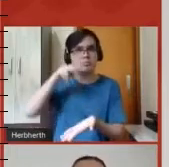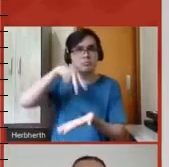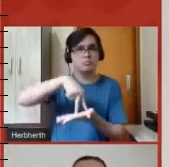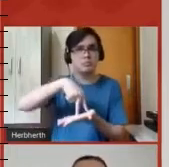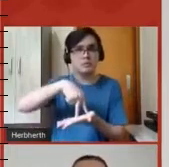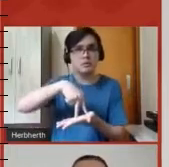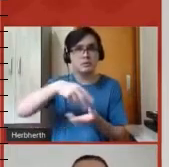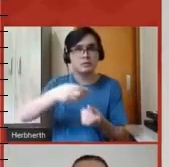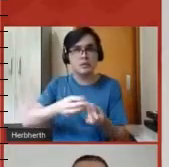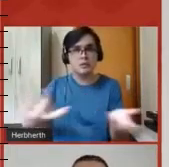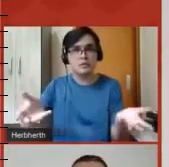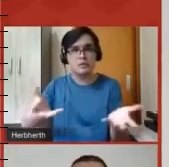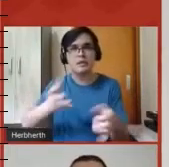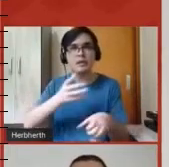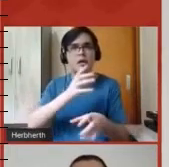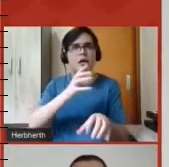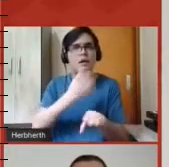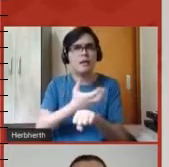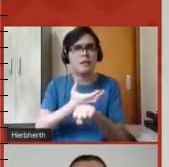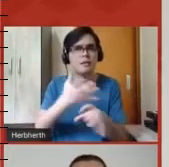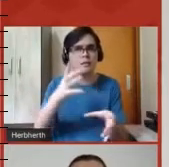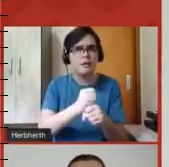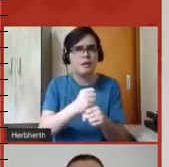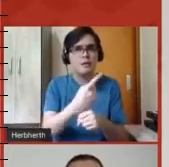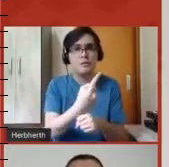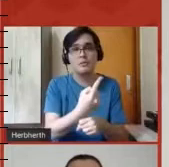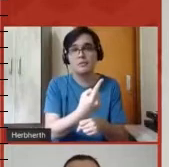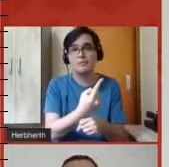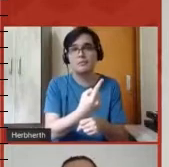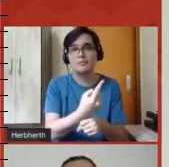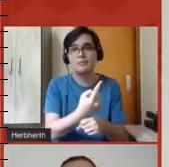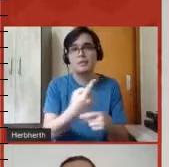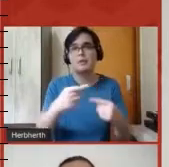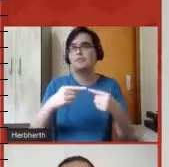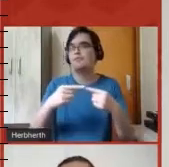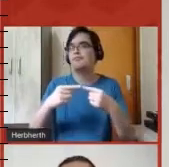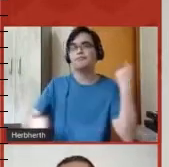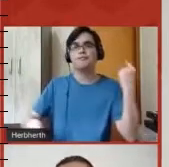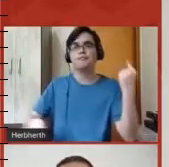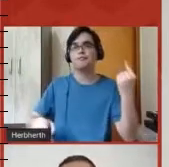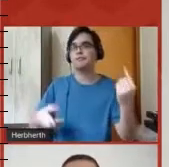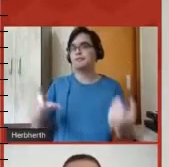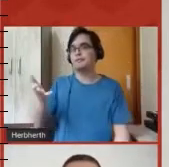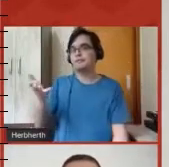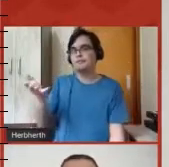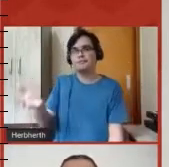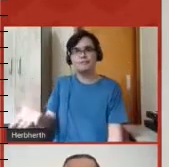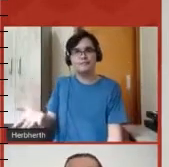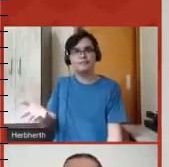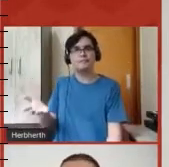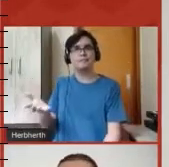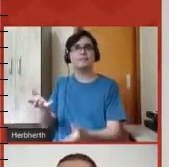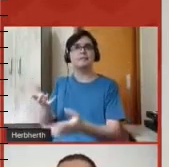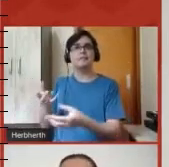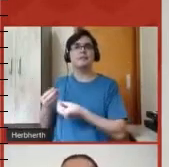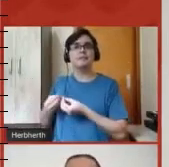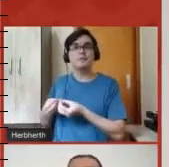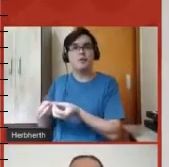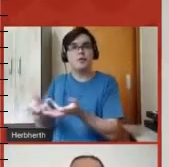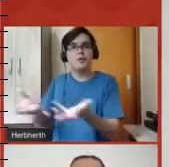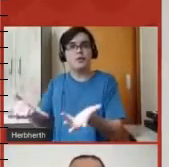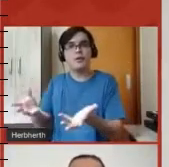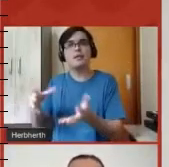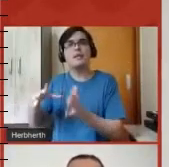presencial de cálculo 1, não teria a menor condição de ser simplesmente adaptado e levado para um